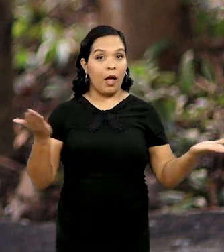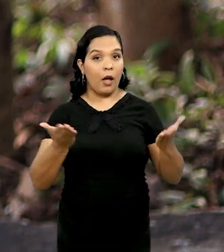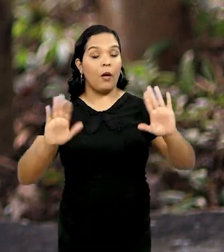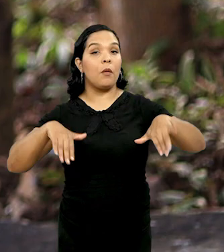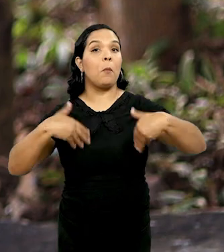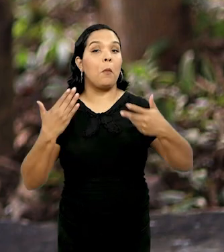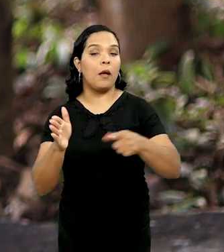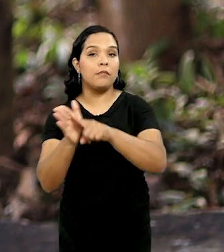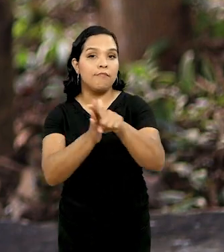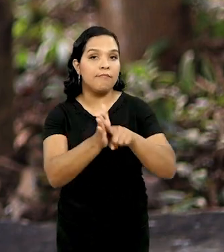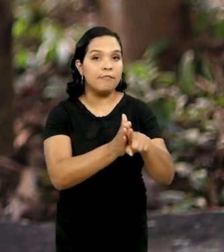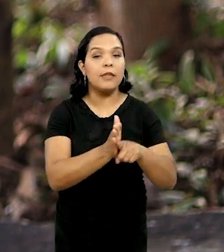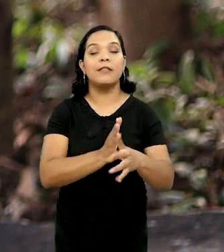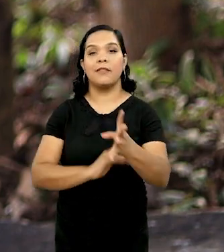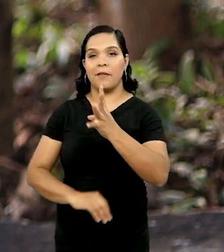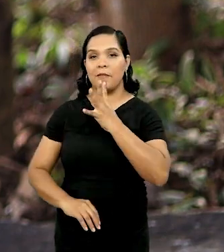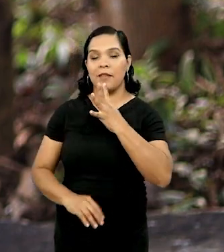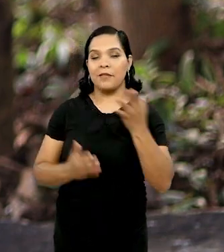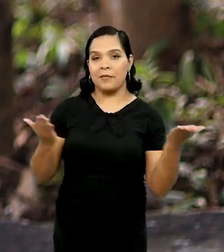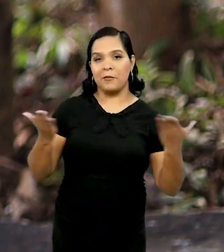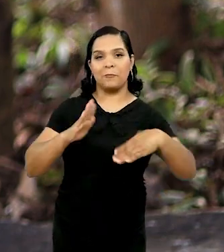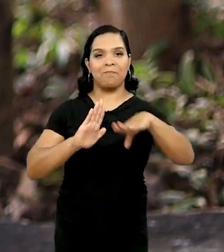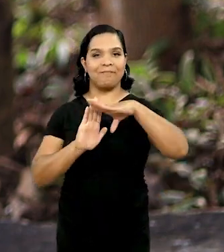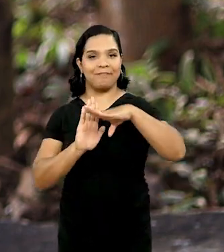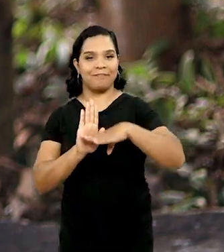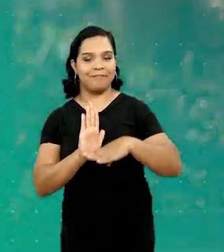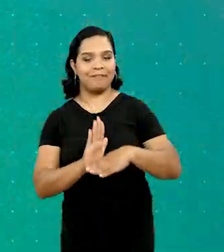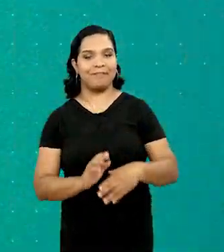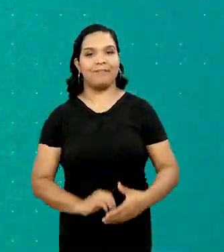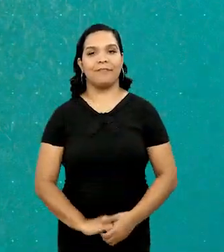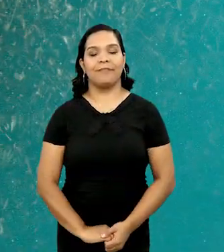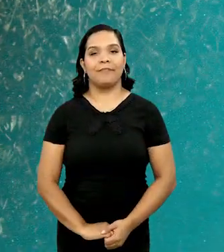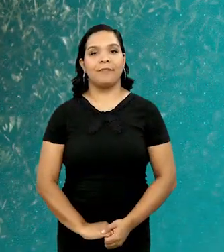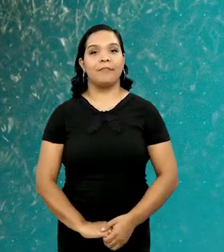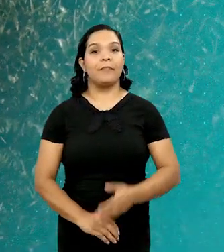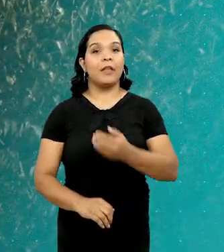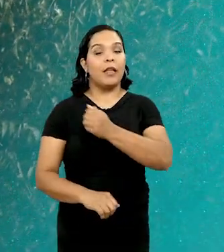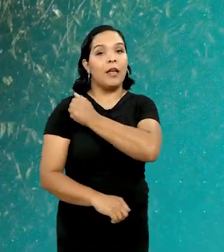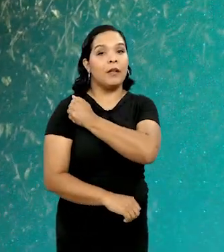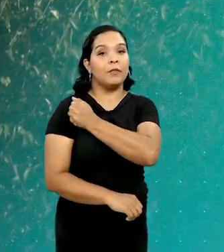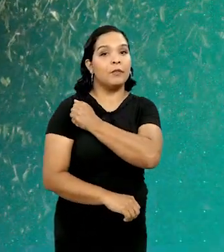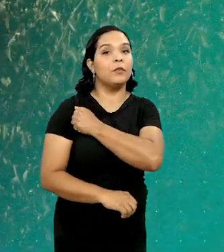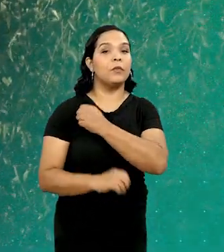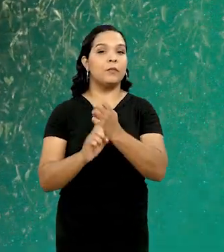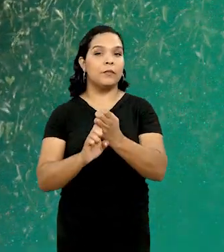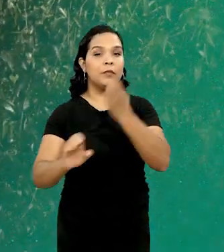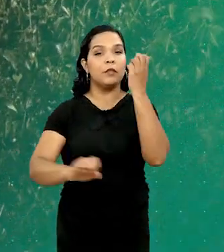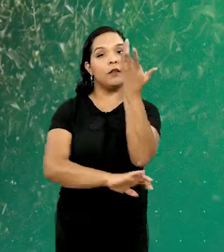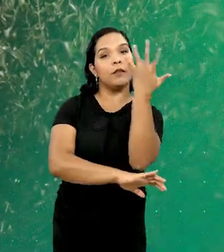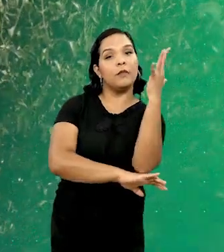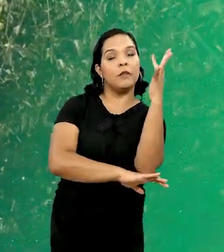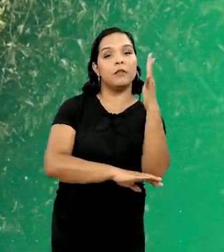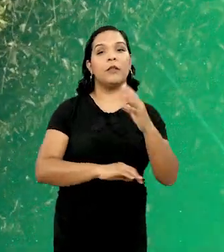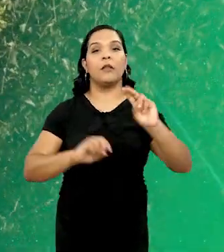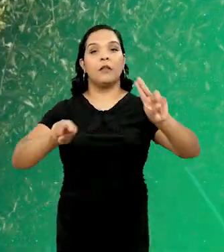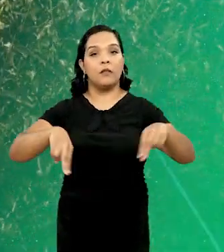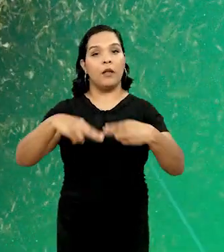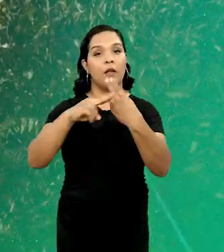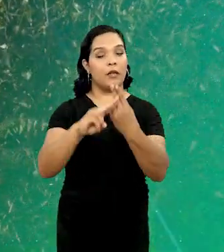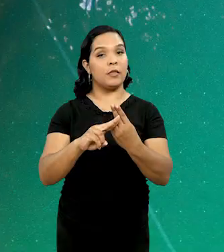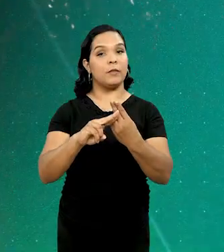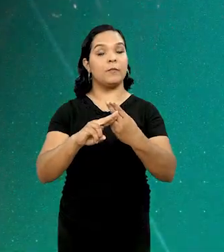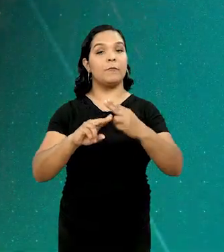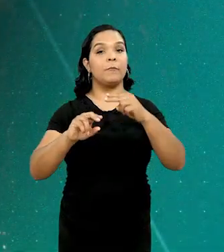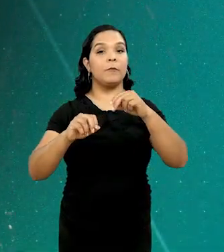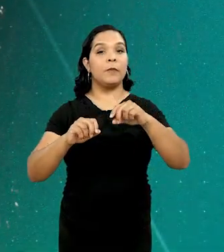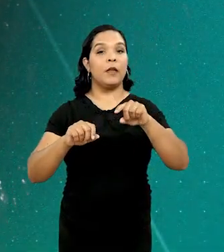Vamos ver agora quais pesquisas iremos conhecer no programa de hoje. Estudantes do curso de Engenharia Florestal da UESB, Campus